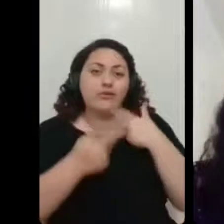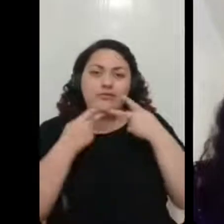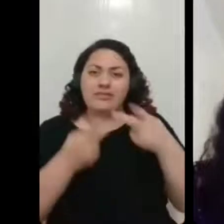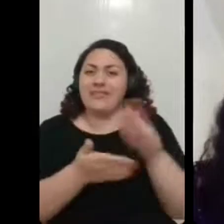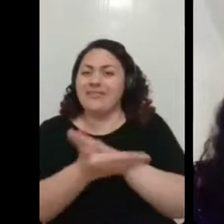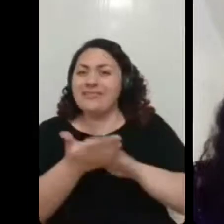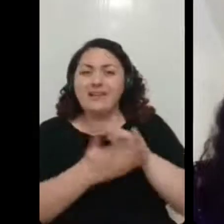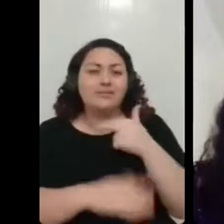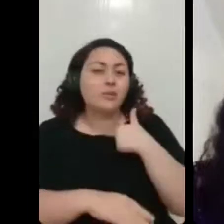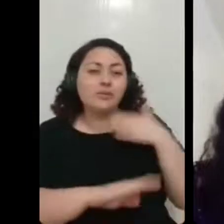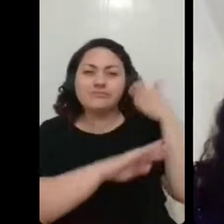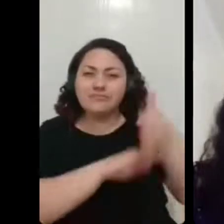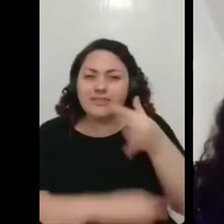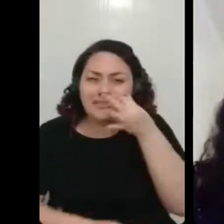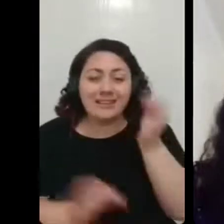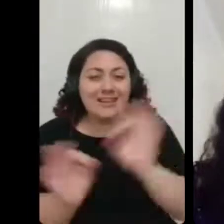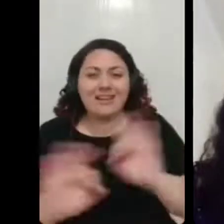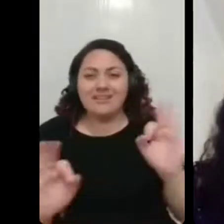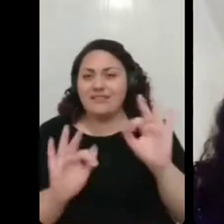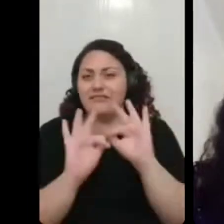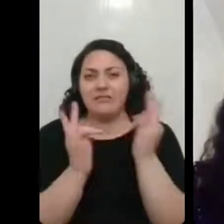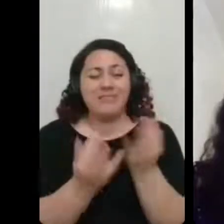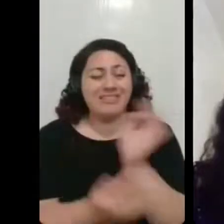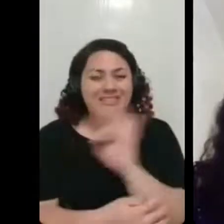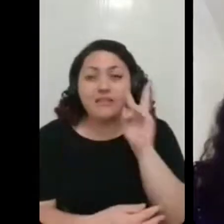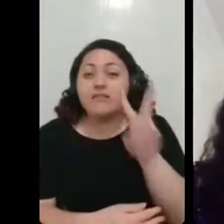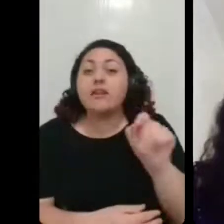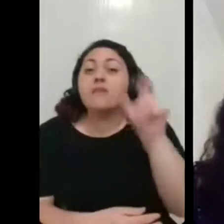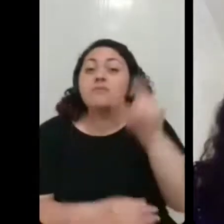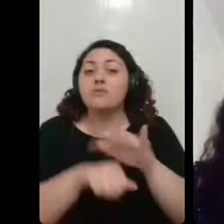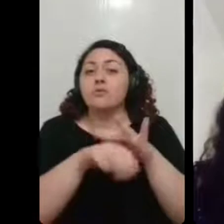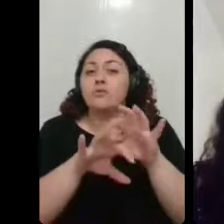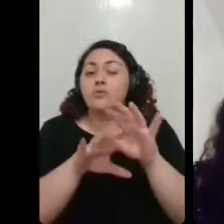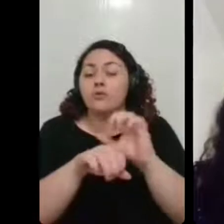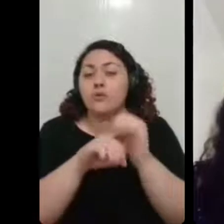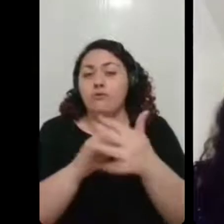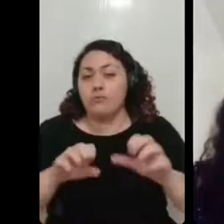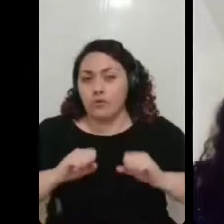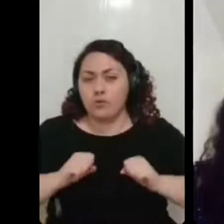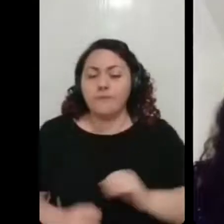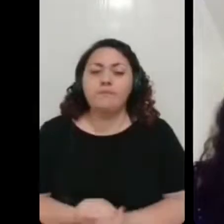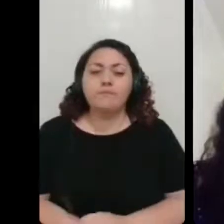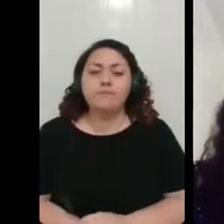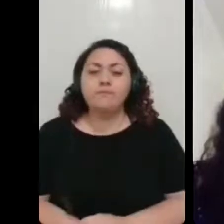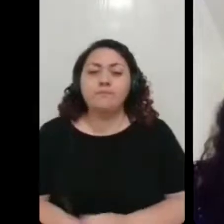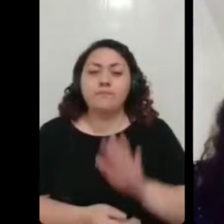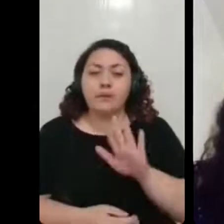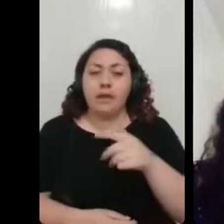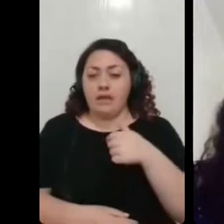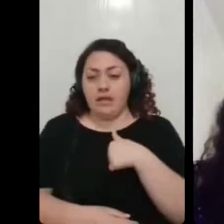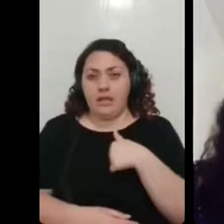Mas o pós-Covid, assim, pra gente, que, só pra ressaltar, eu e meu irmão tivemos de grau